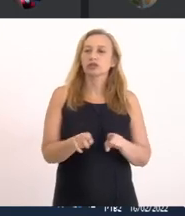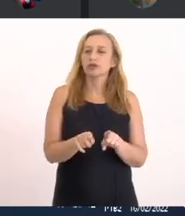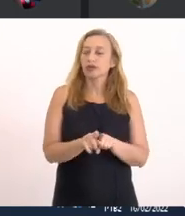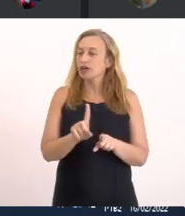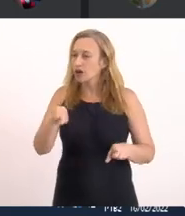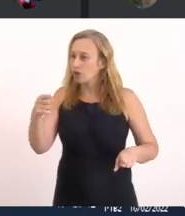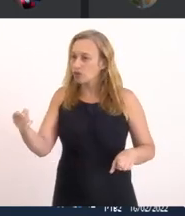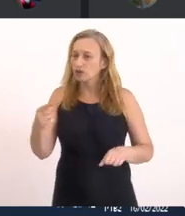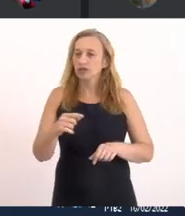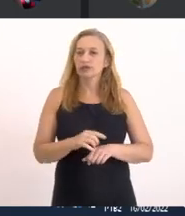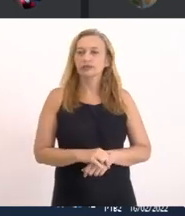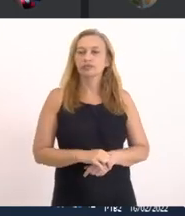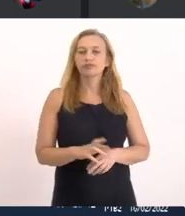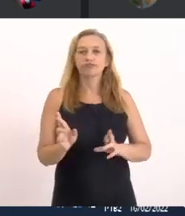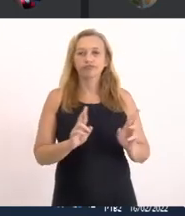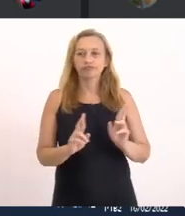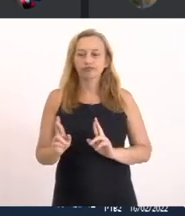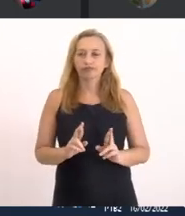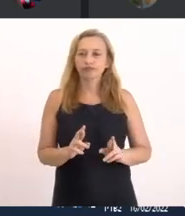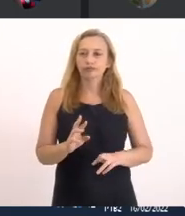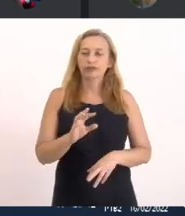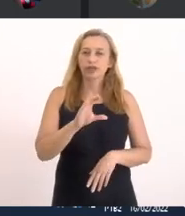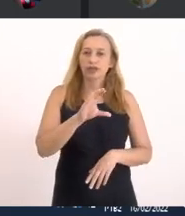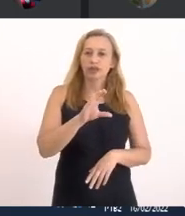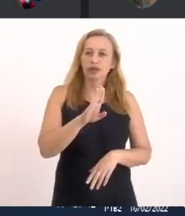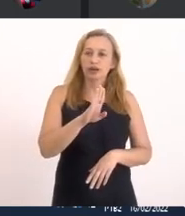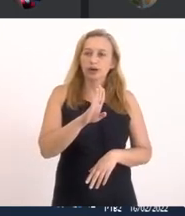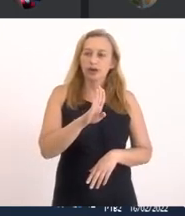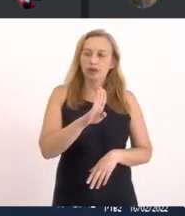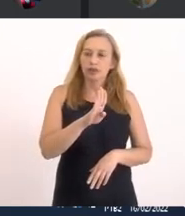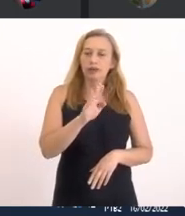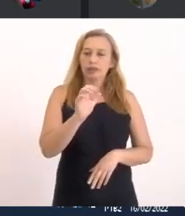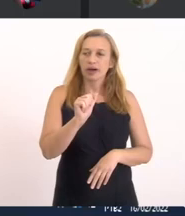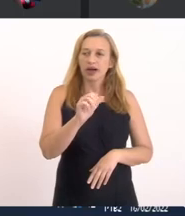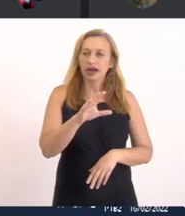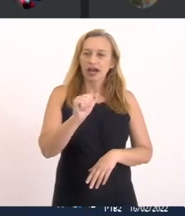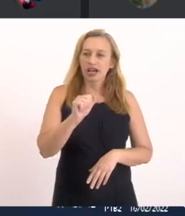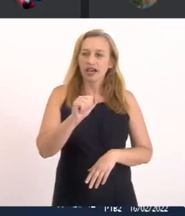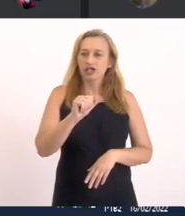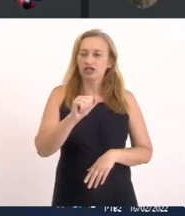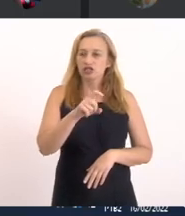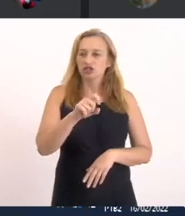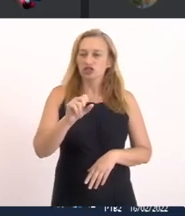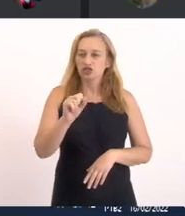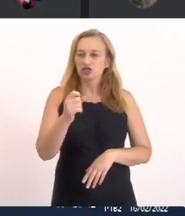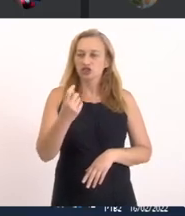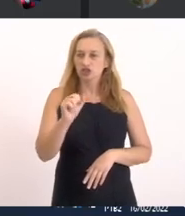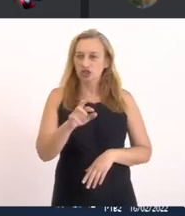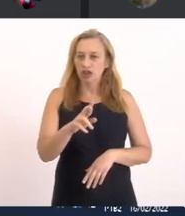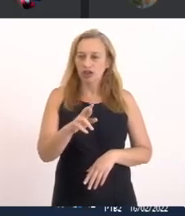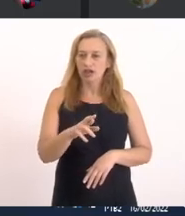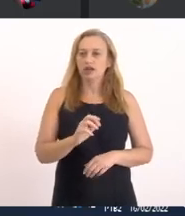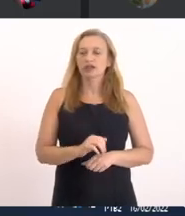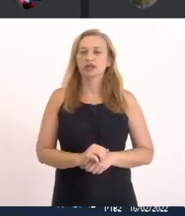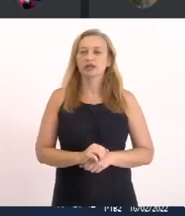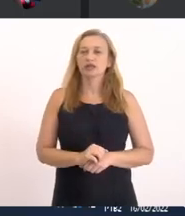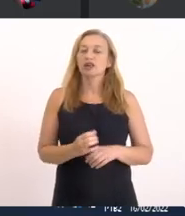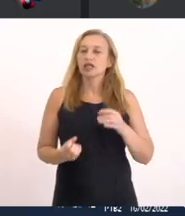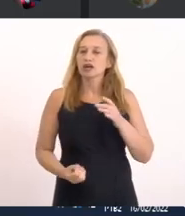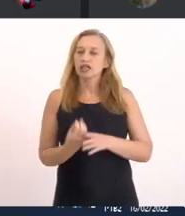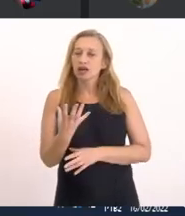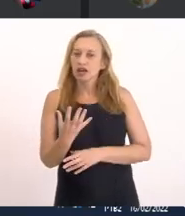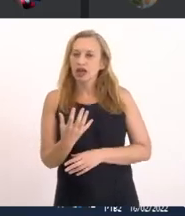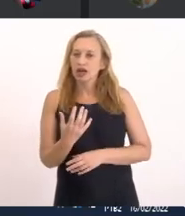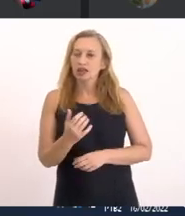terciária Em relação A Ete Bacaxá A Ete Bacaxá Ela é uma Ete secundária É uma Ete que ela foi construída Em